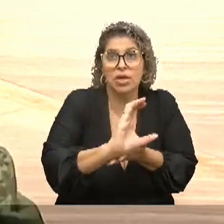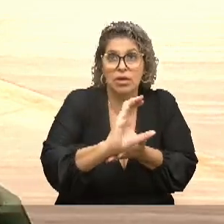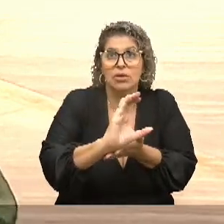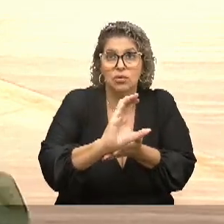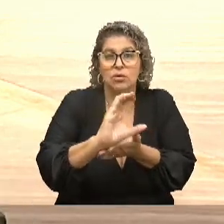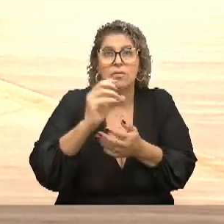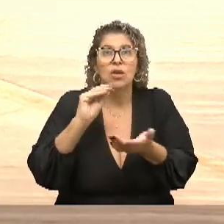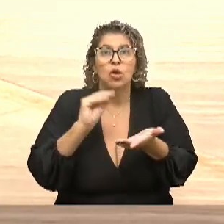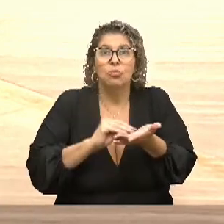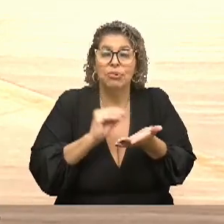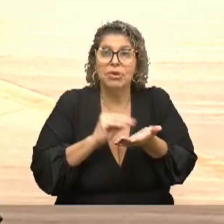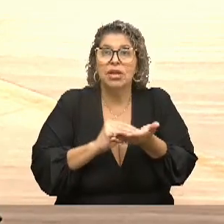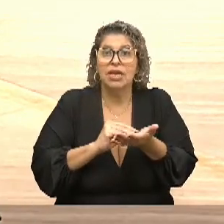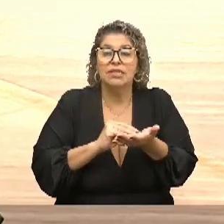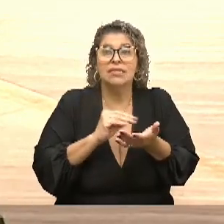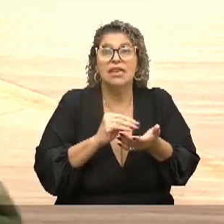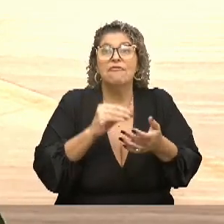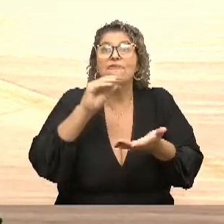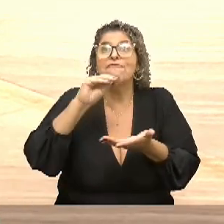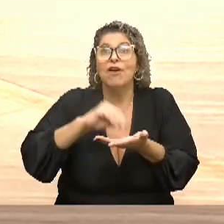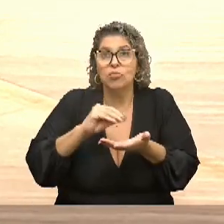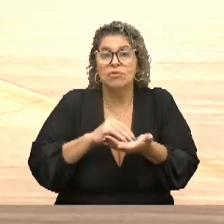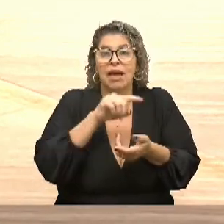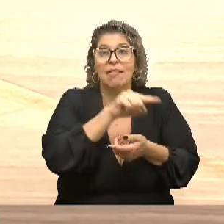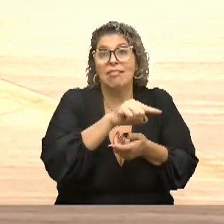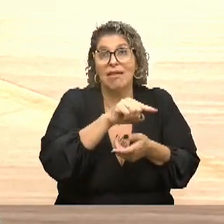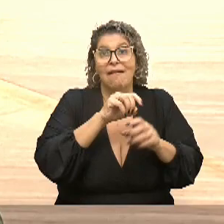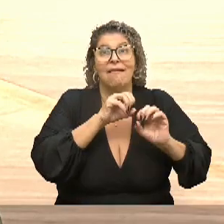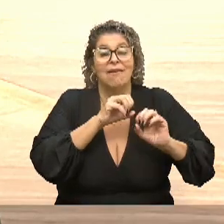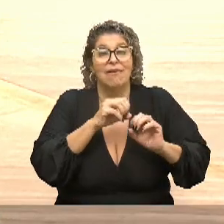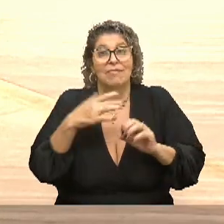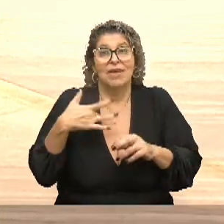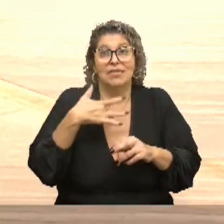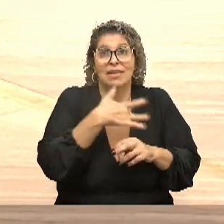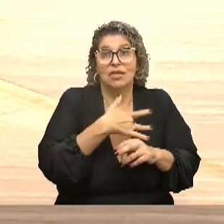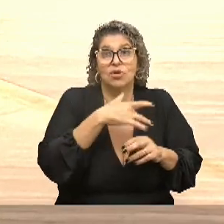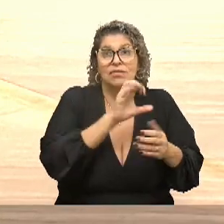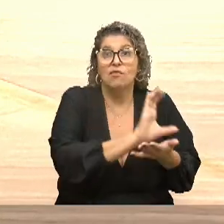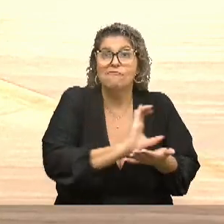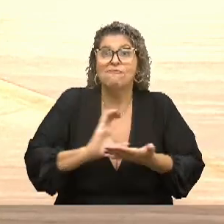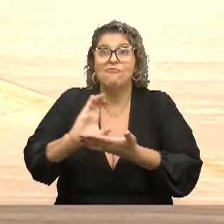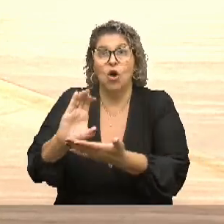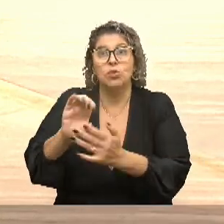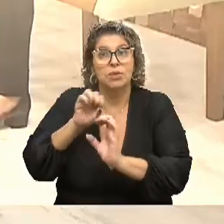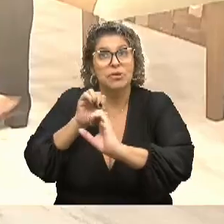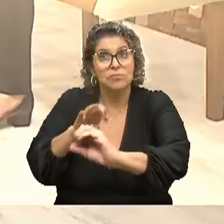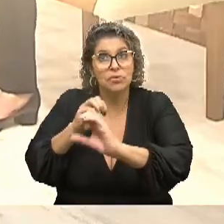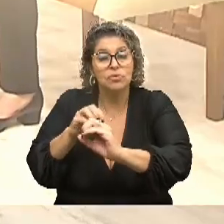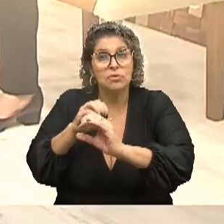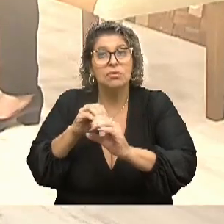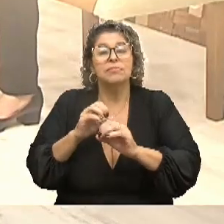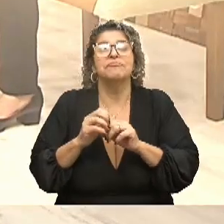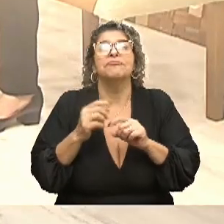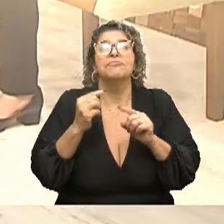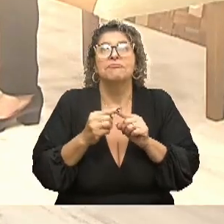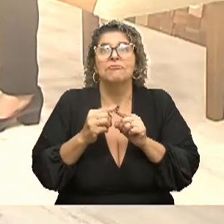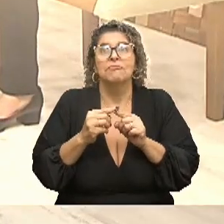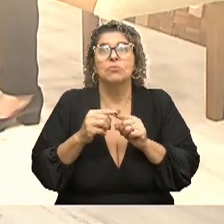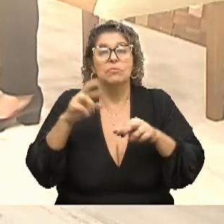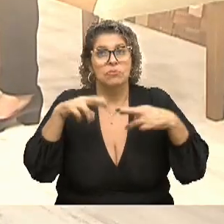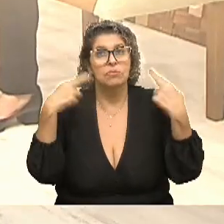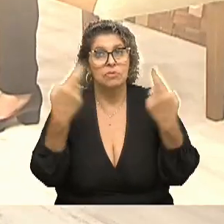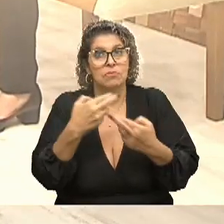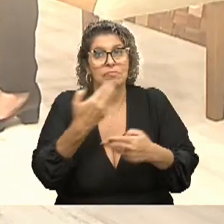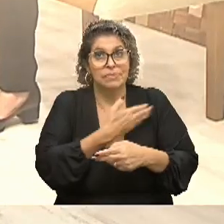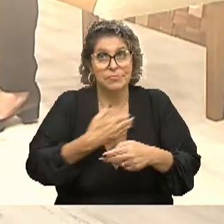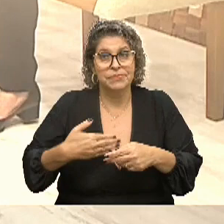na saúde, educação passa para a saúde ou vice-versa. A gente tem que pensar sobre isso, que é importante. Com certeza. E a audiência pública em